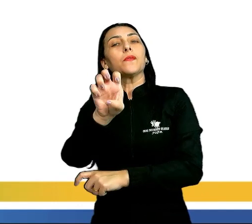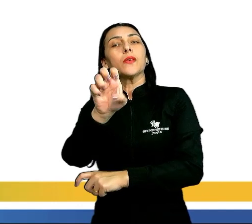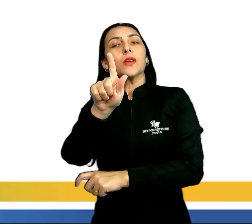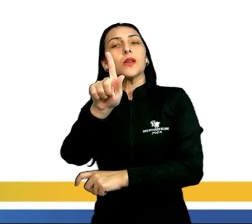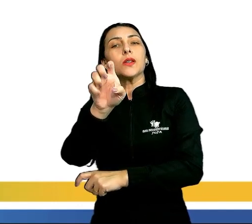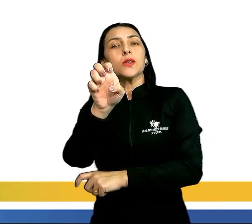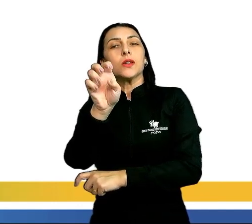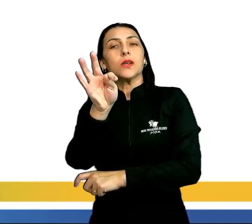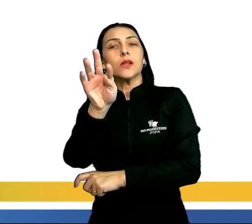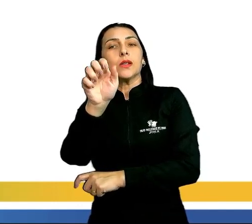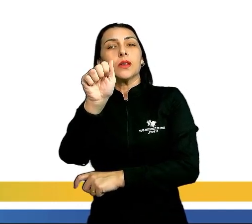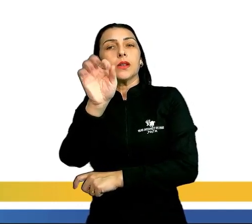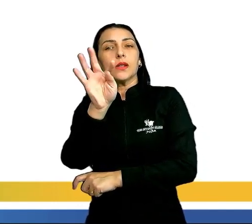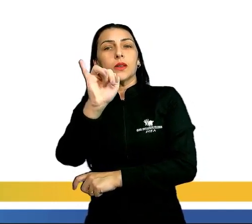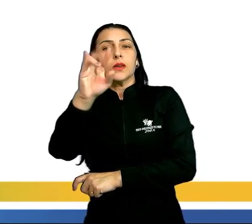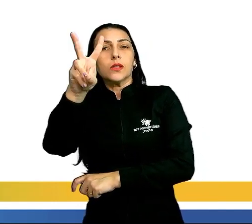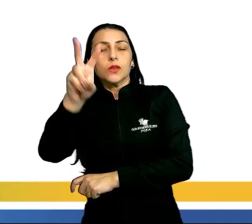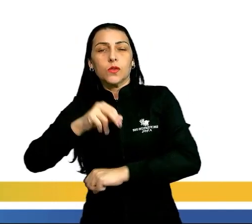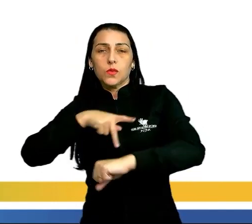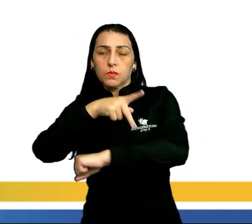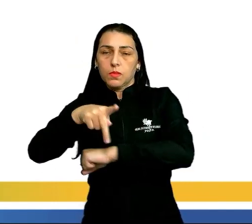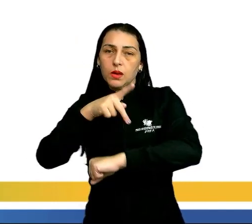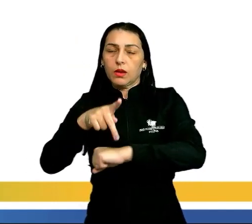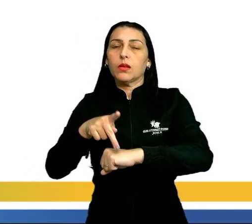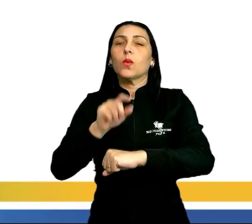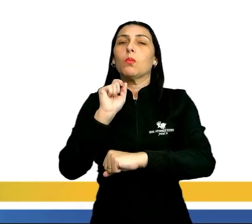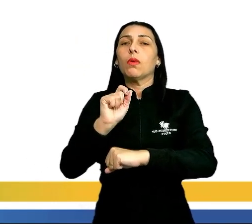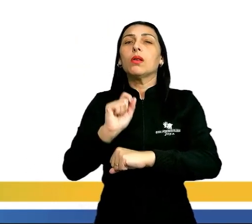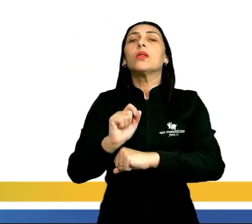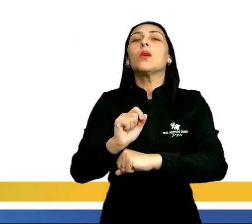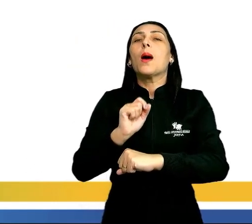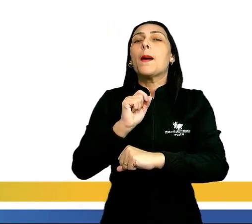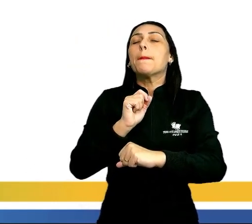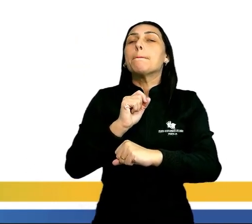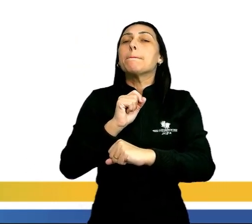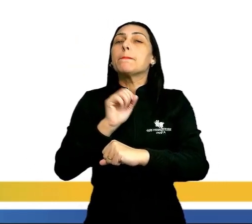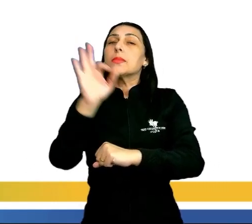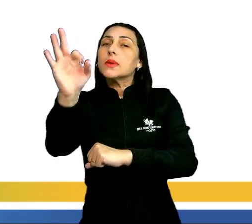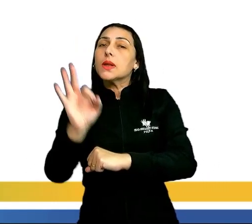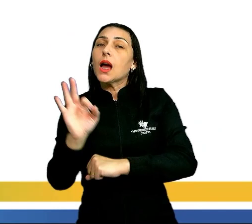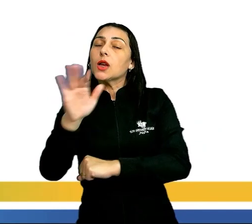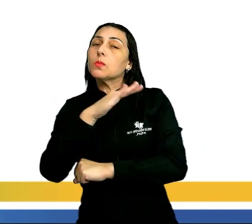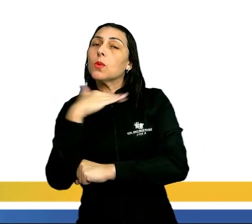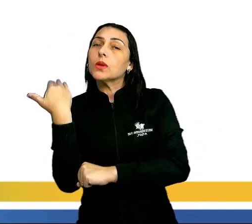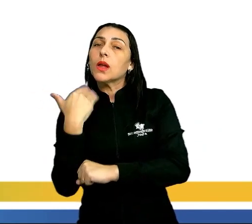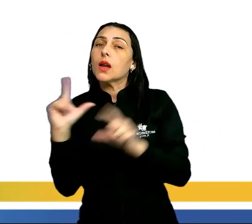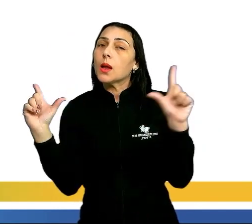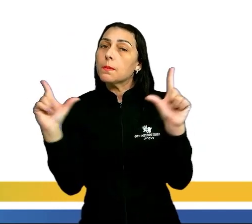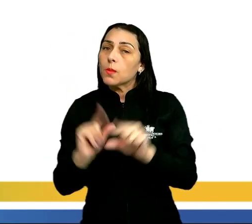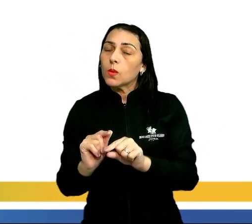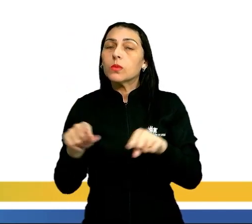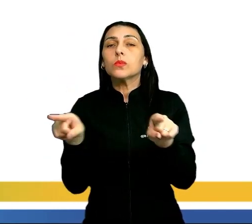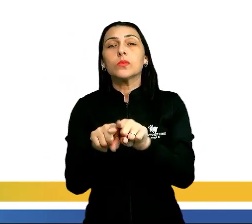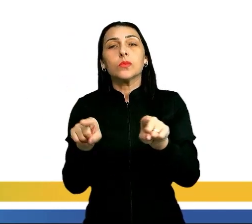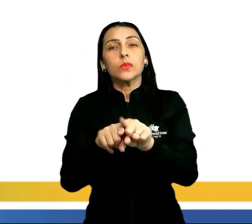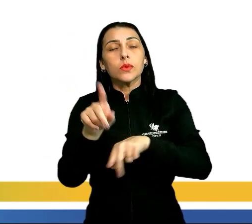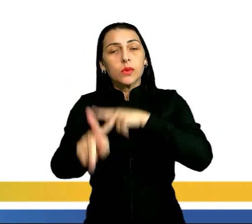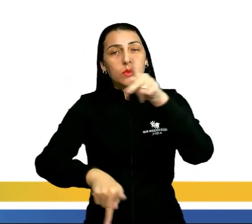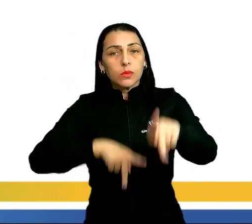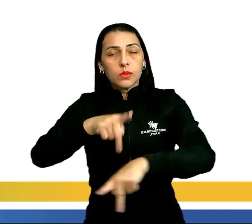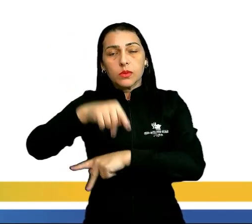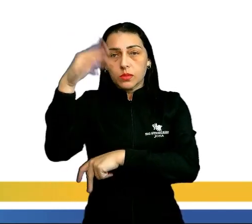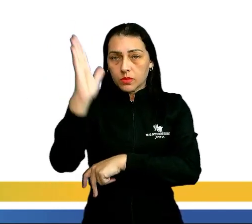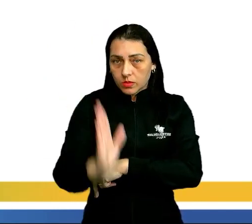e o país começou aí a apresentar quedas nas taxas de mortalidade. Sintetizando, a população